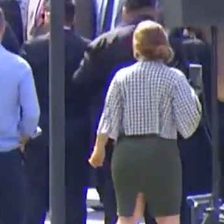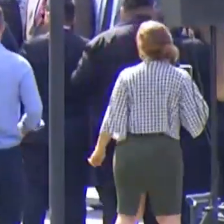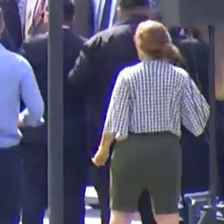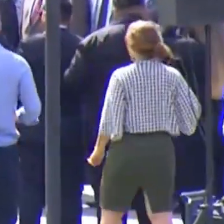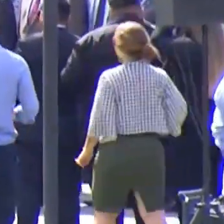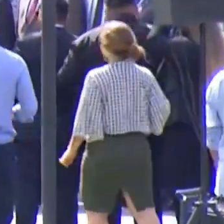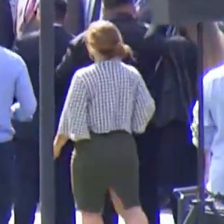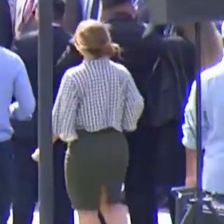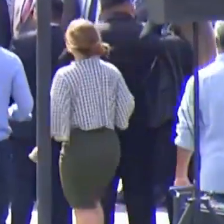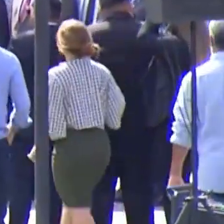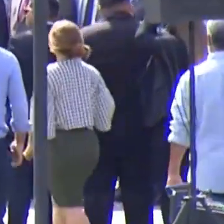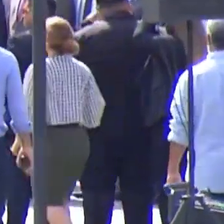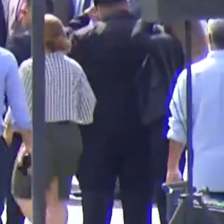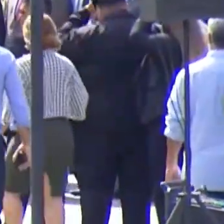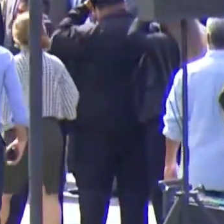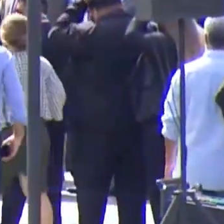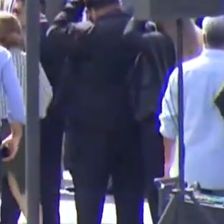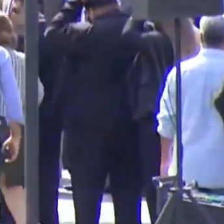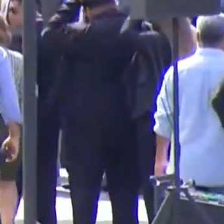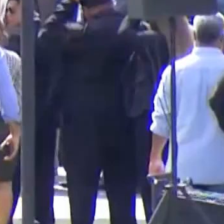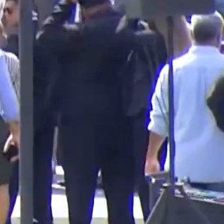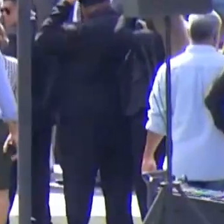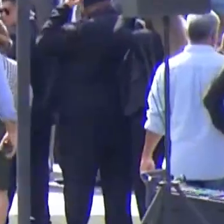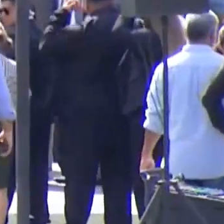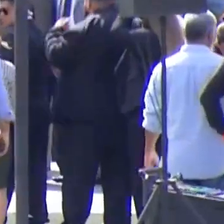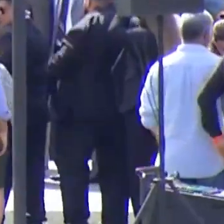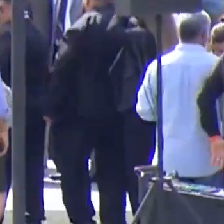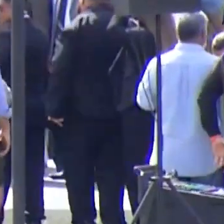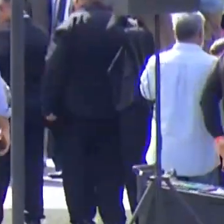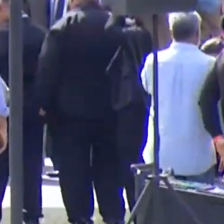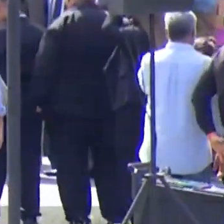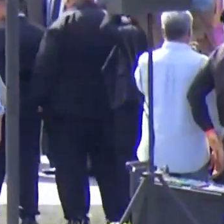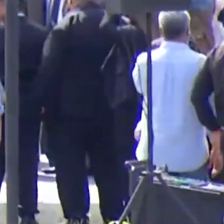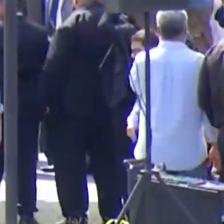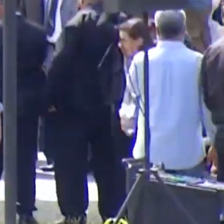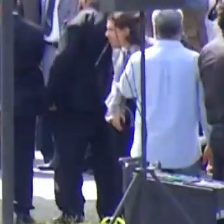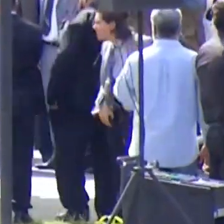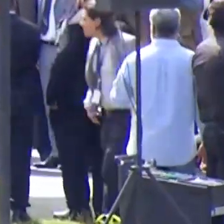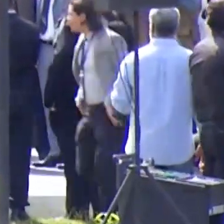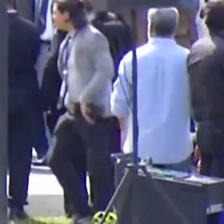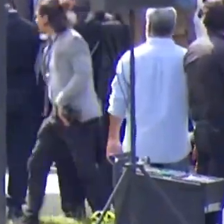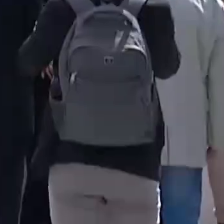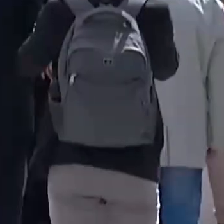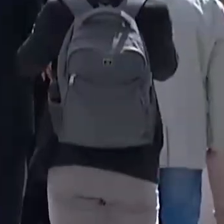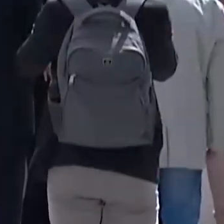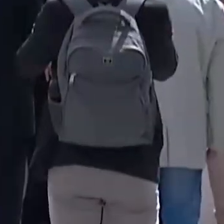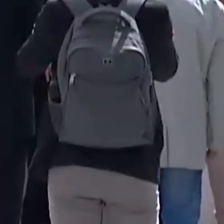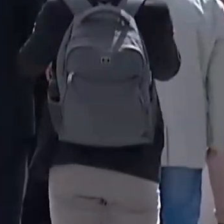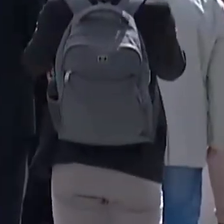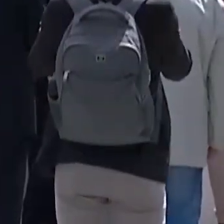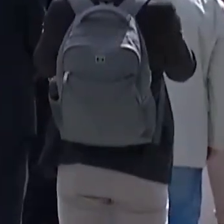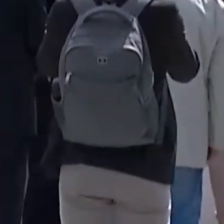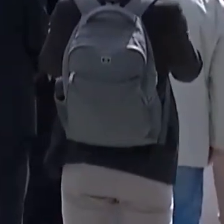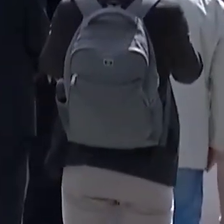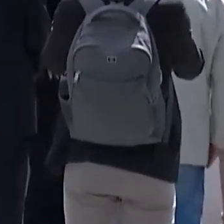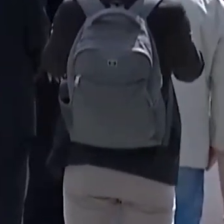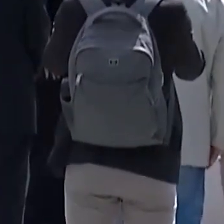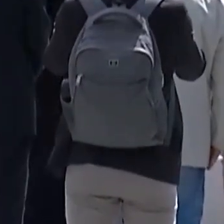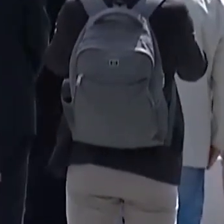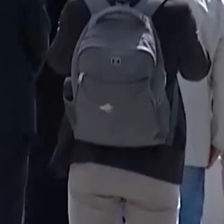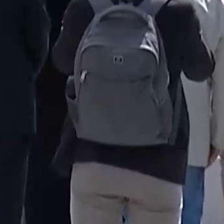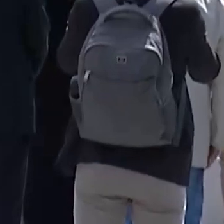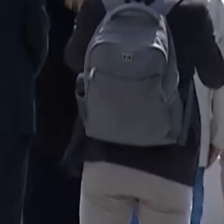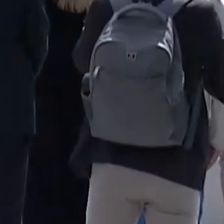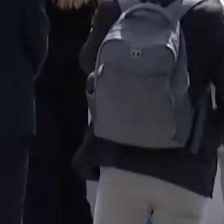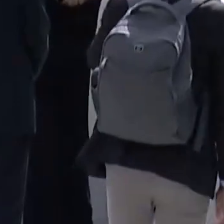estaduais, a gente está vendo aí agora sim, o governador Eduardo Riedel, desembargador vice-presidente do Tribunal de Justiça Dorival e o presidente